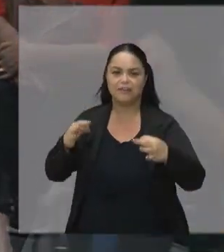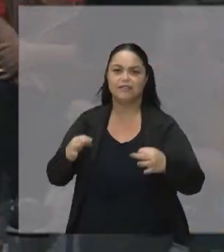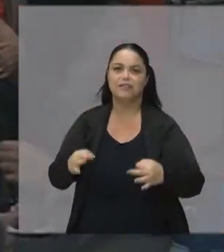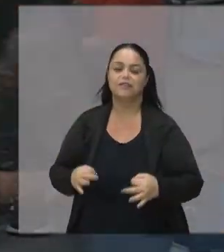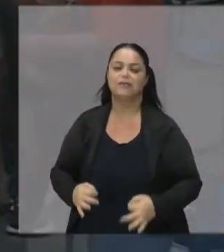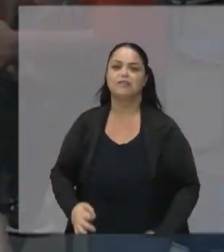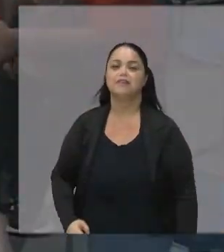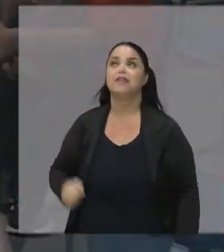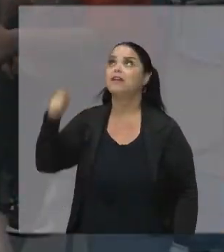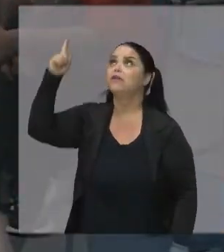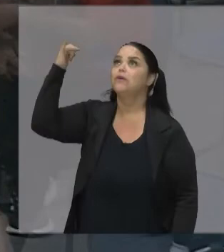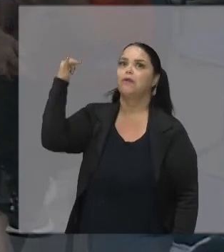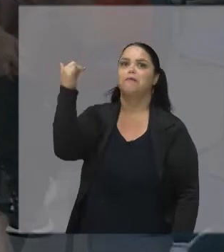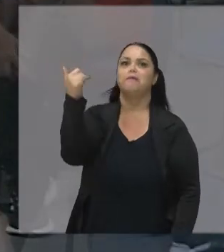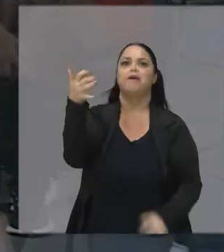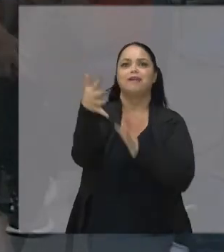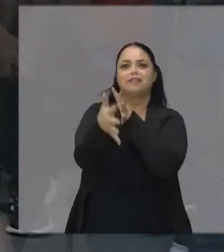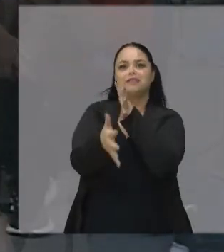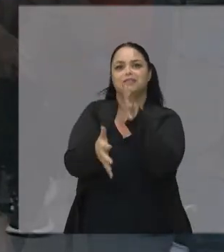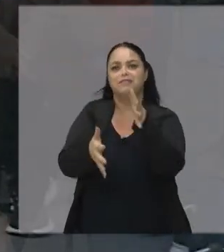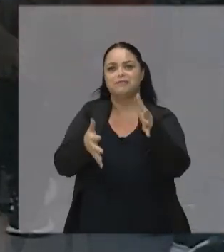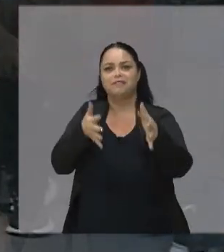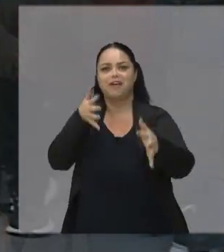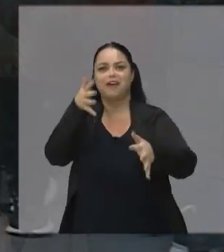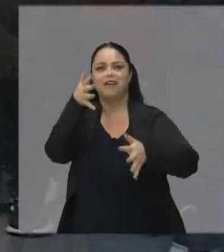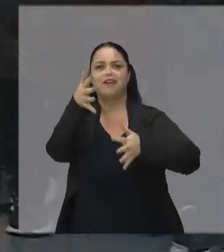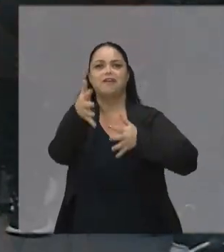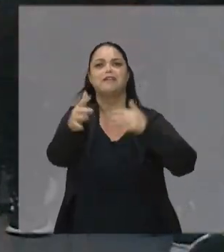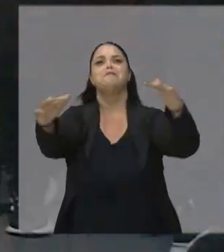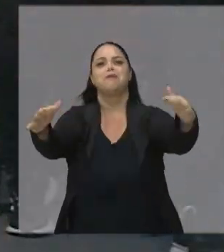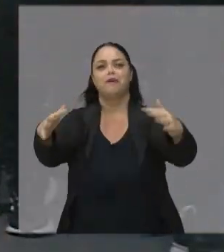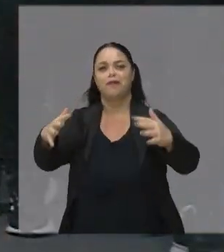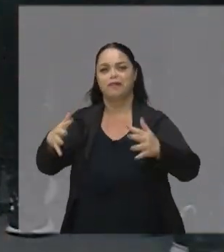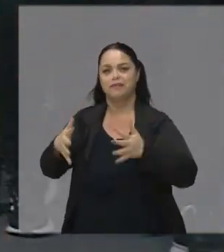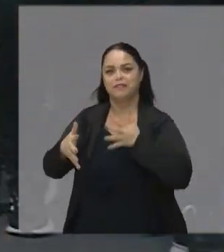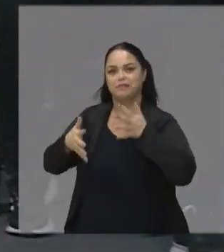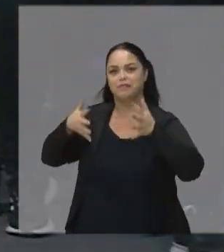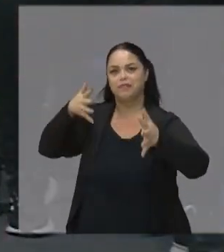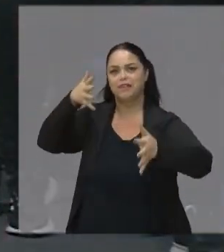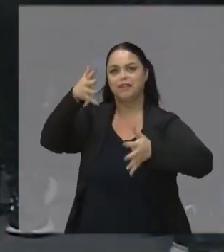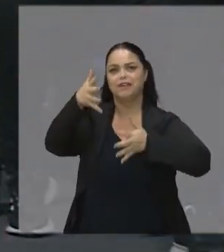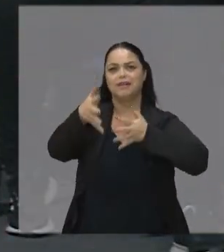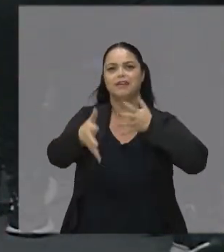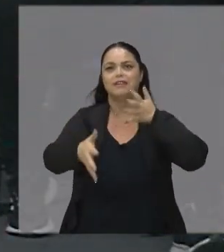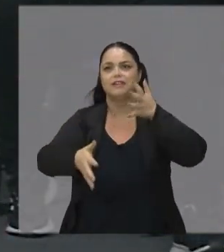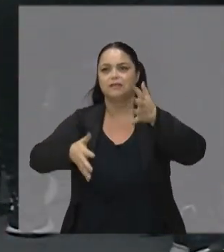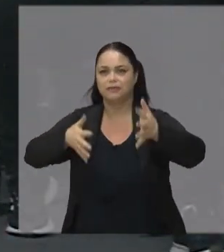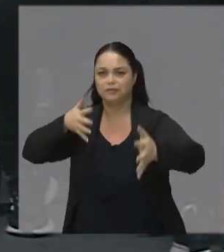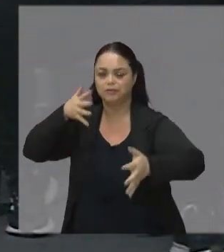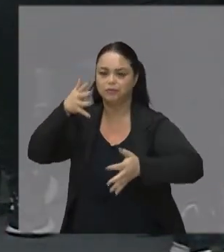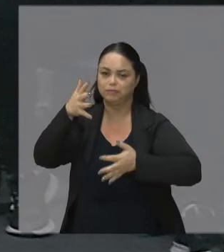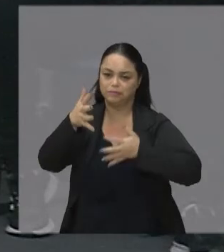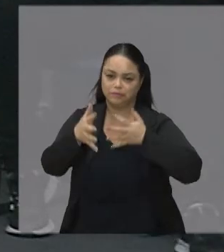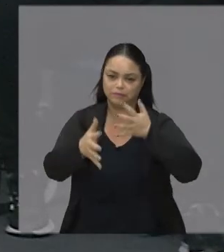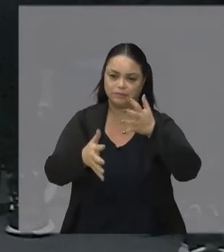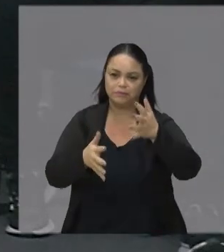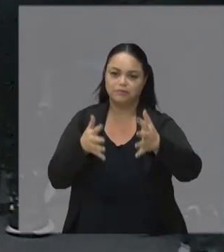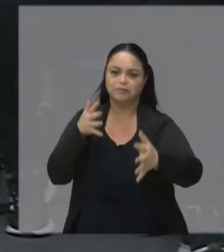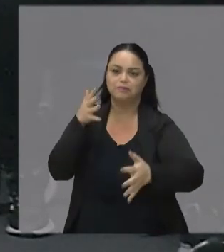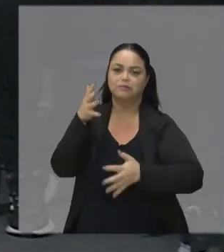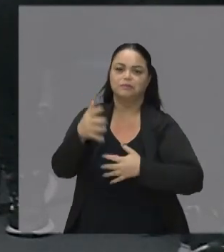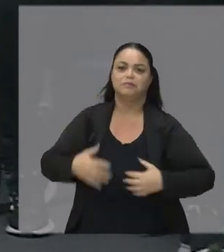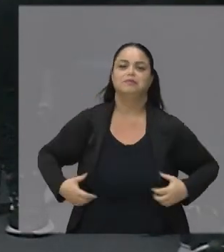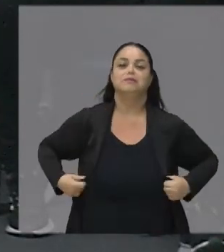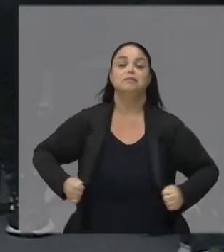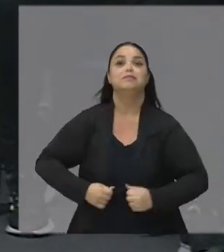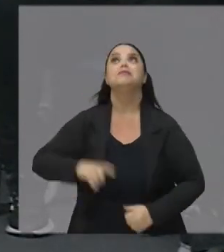Tão certo como Eu te falo Eu E podes me ouvir Deus